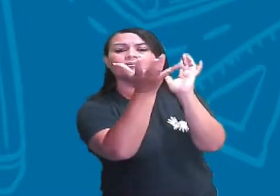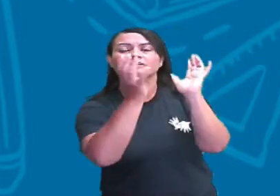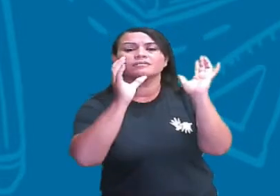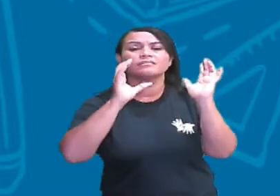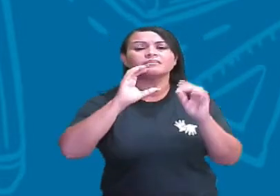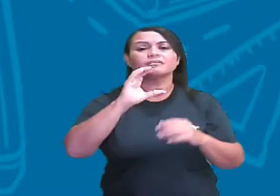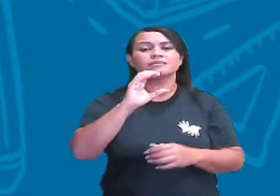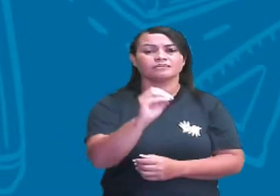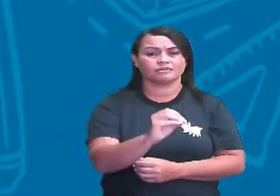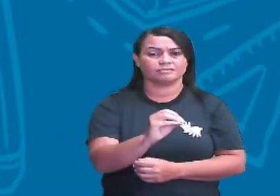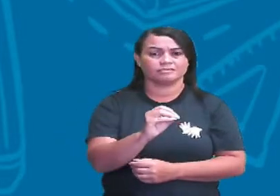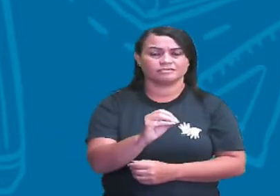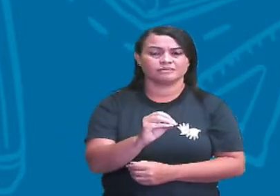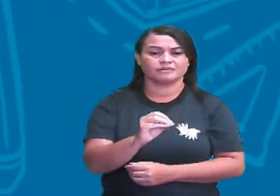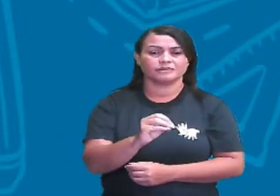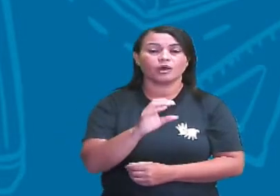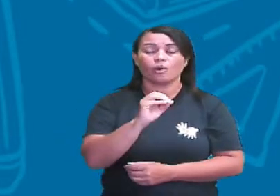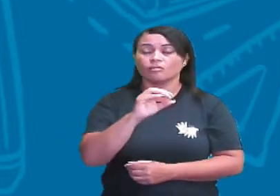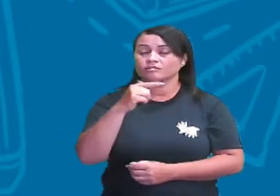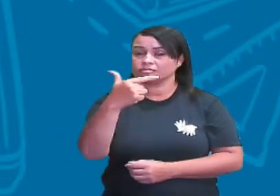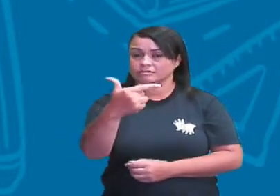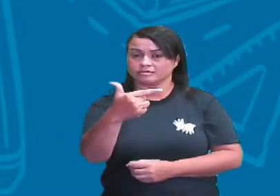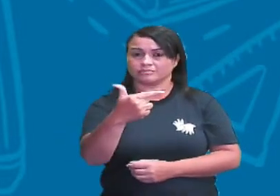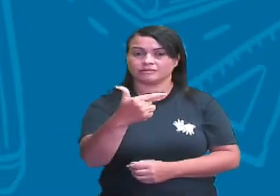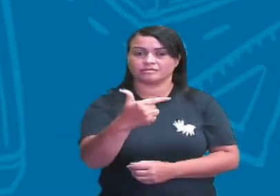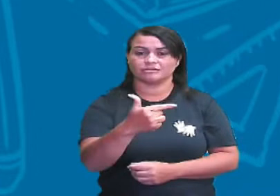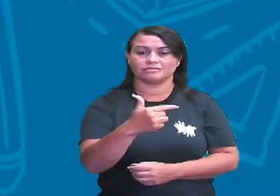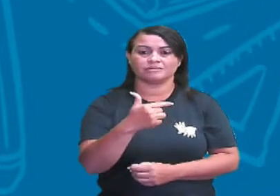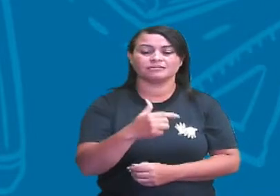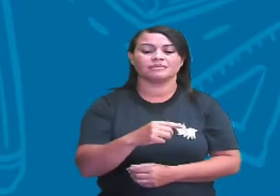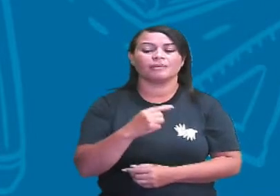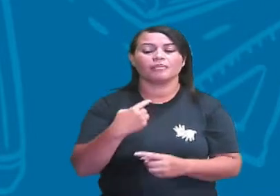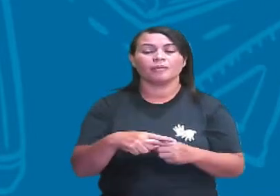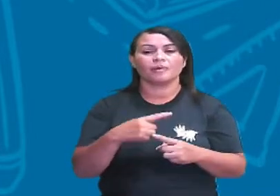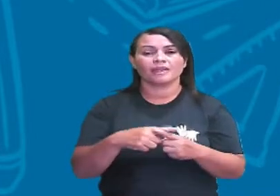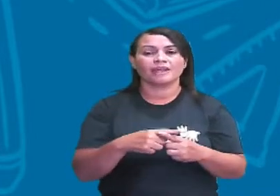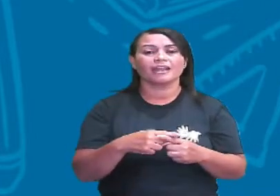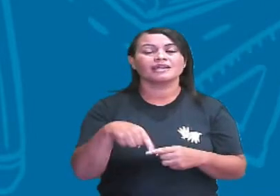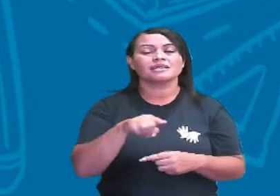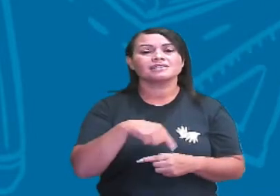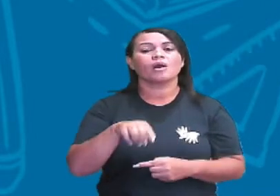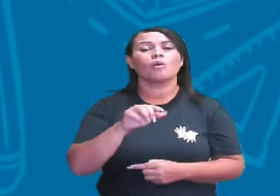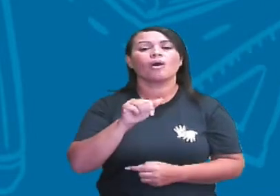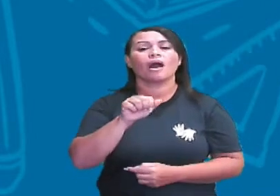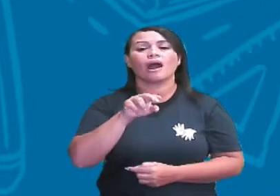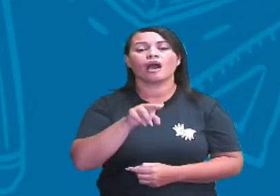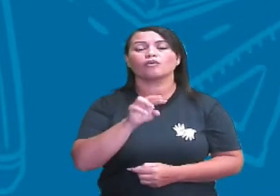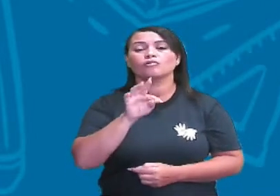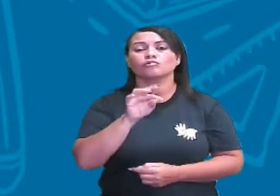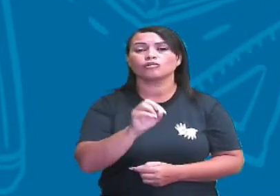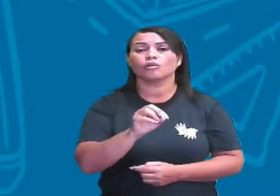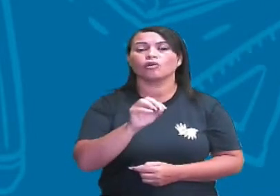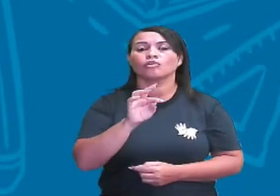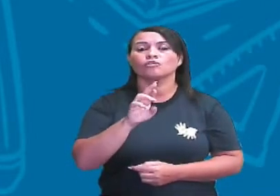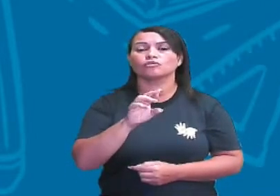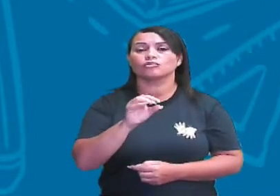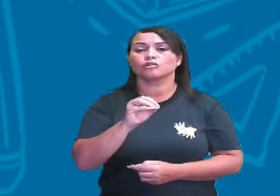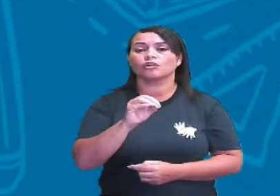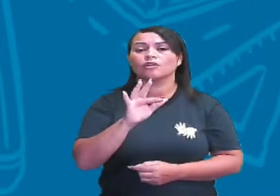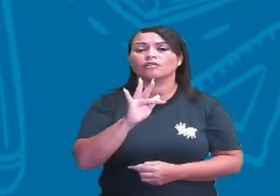organismos de seres autotróficos, está certo? Porque eles possuem a capacidade de produzir o seu próprio